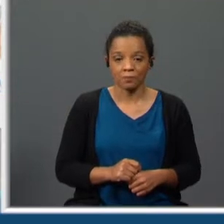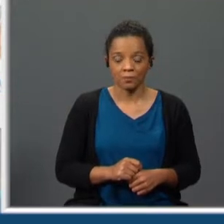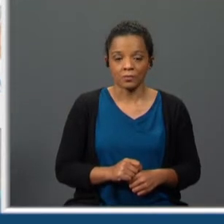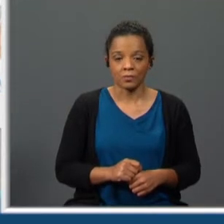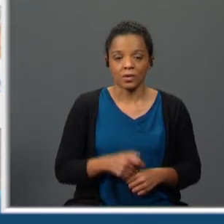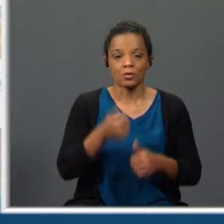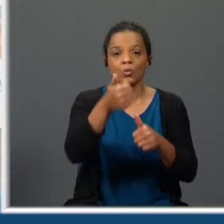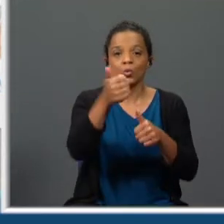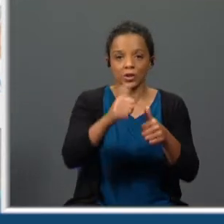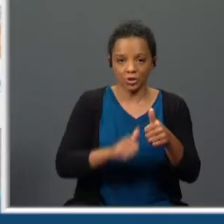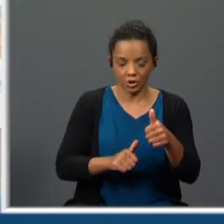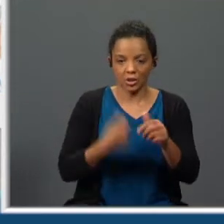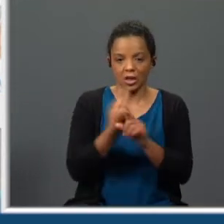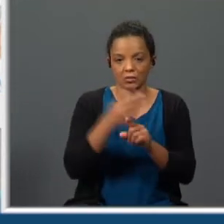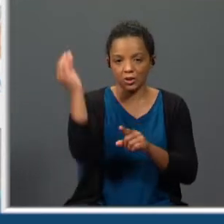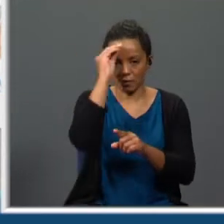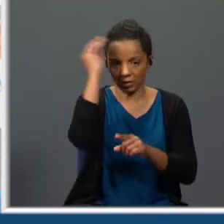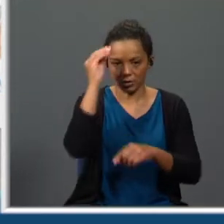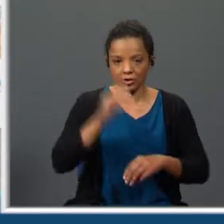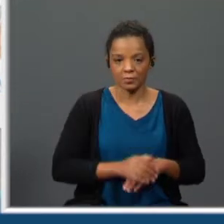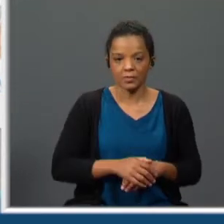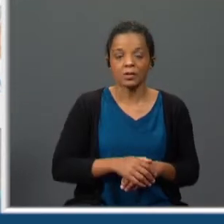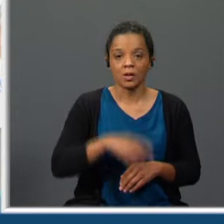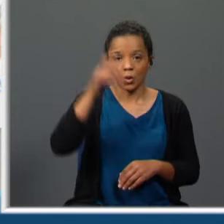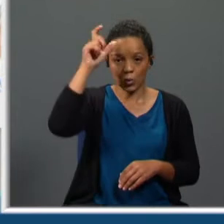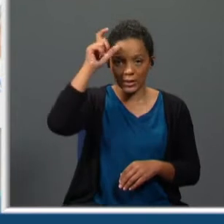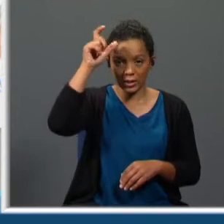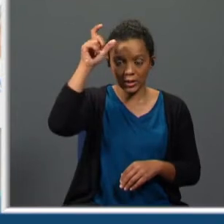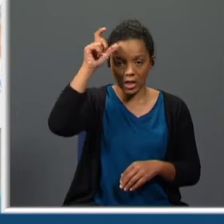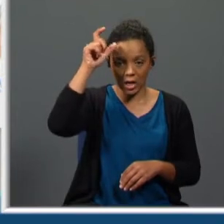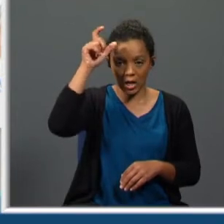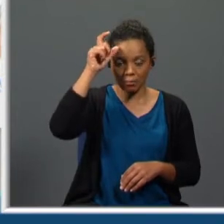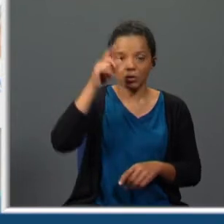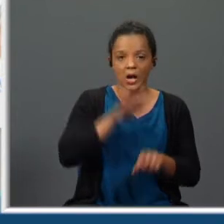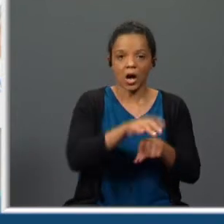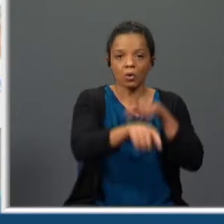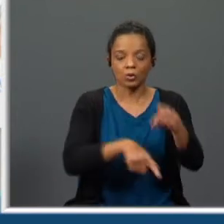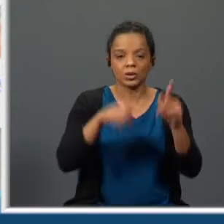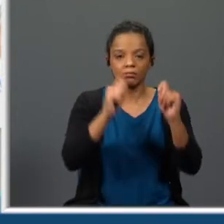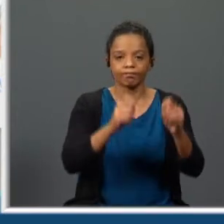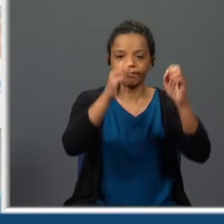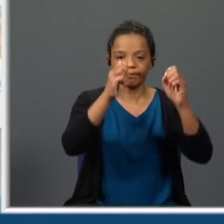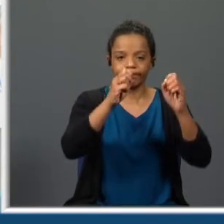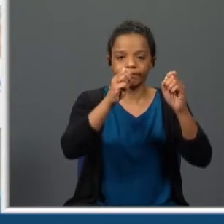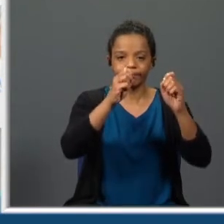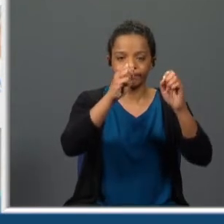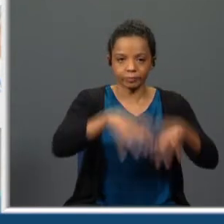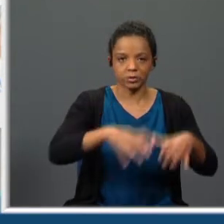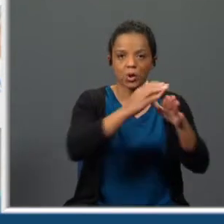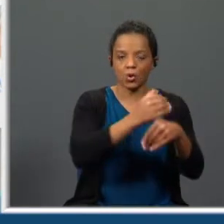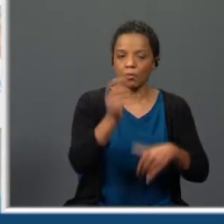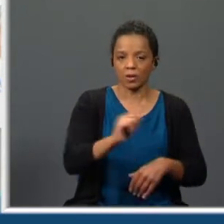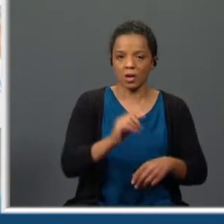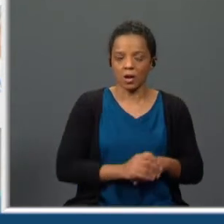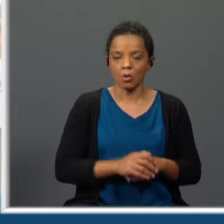corrigir as afirmações falsas o diabo acusa Brísida Vaz de feitiçaria e de roubo não são os